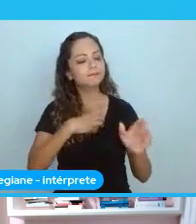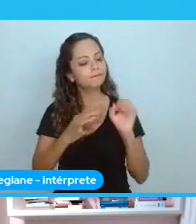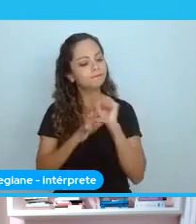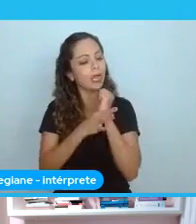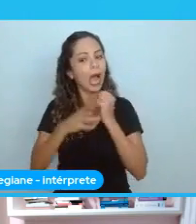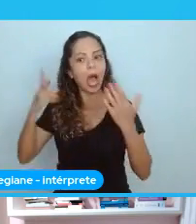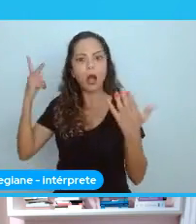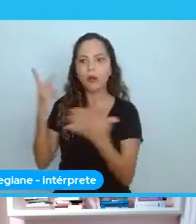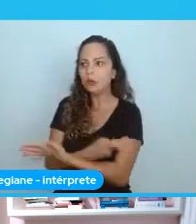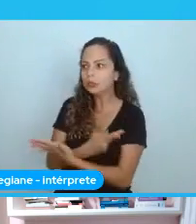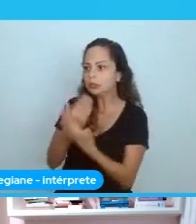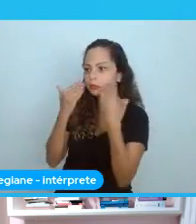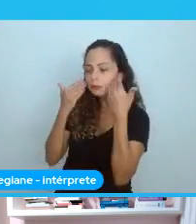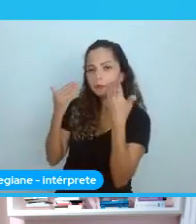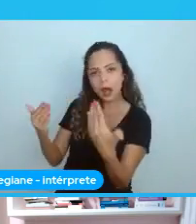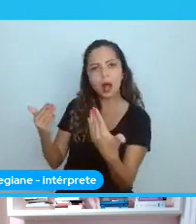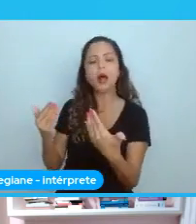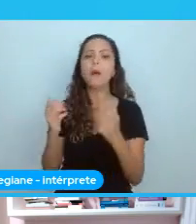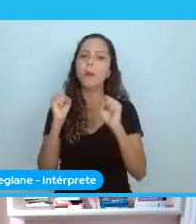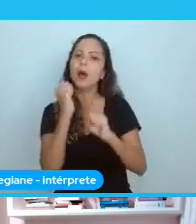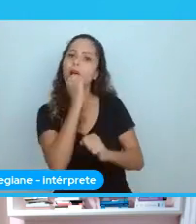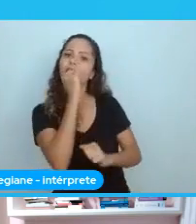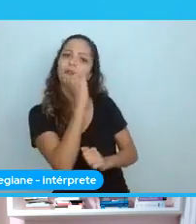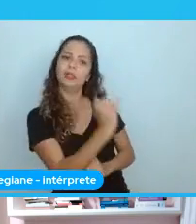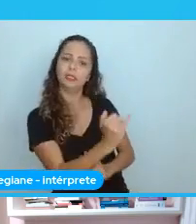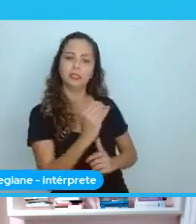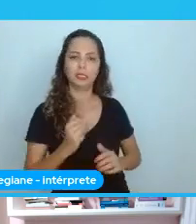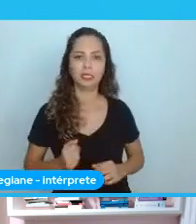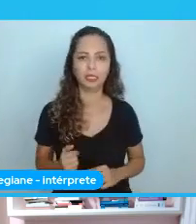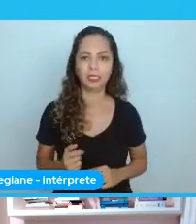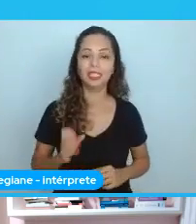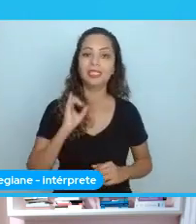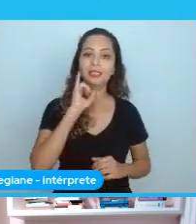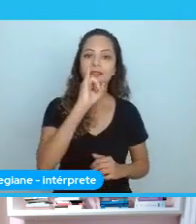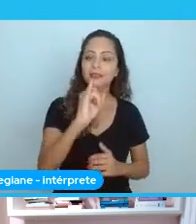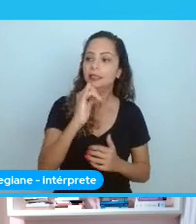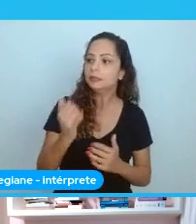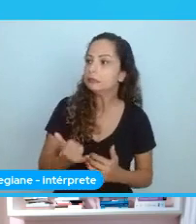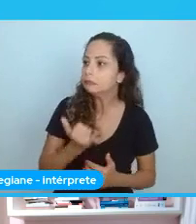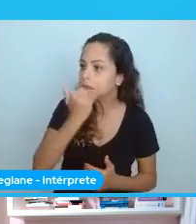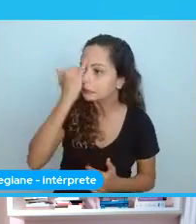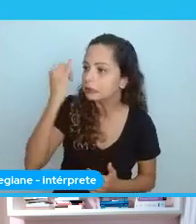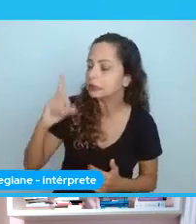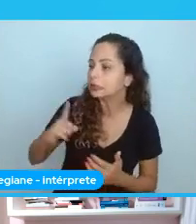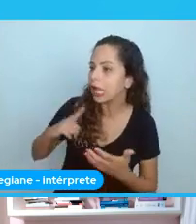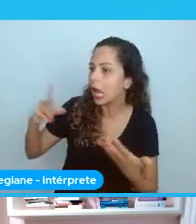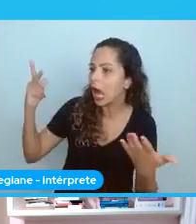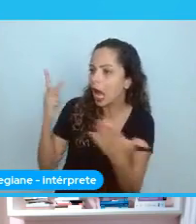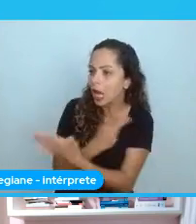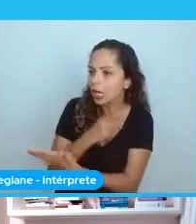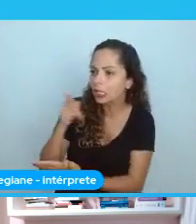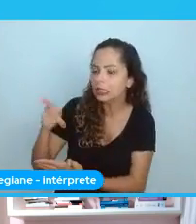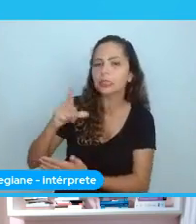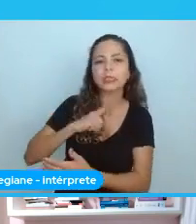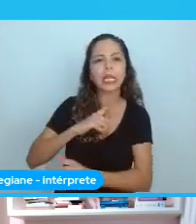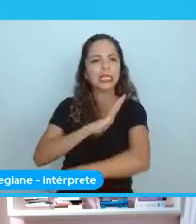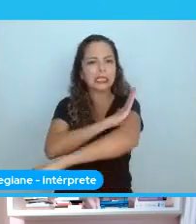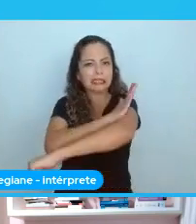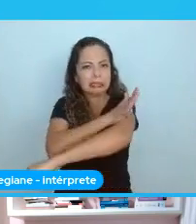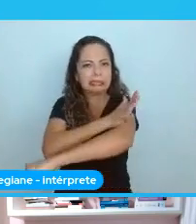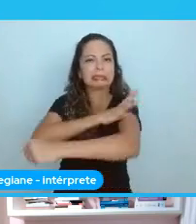Documente o que vocês vão fazer caso um incidente aconteça. Porque não é só sobre, tipo assim,